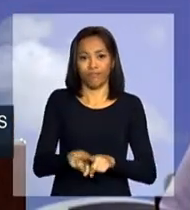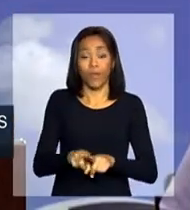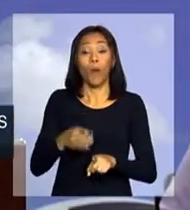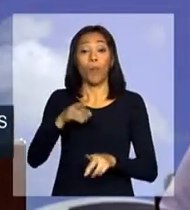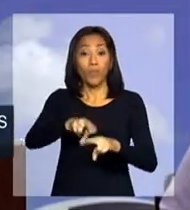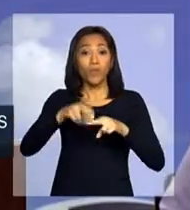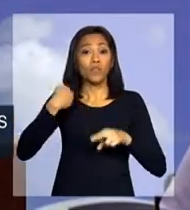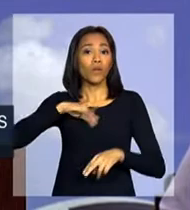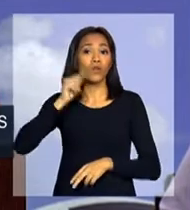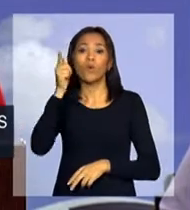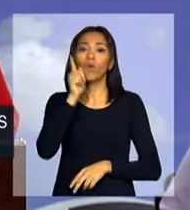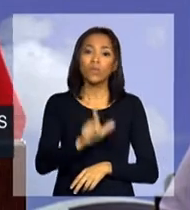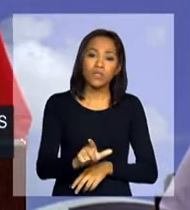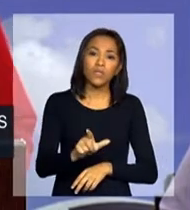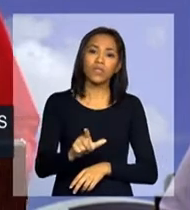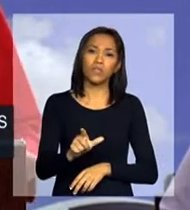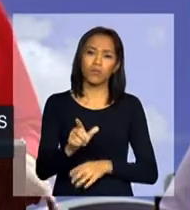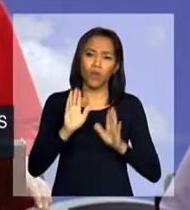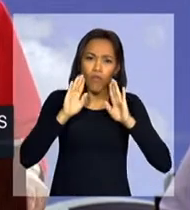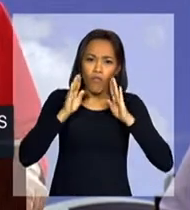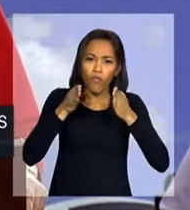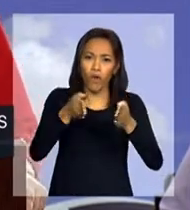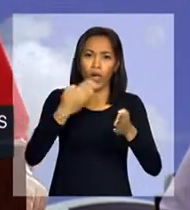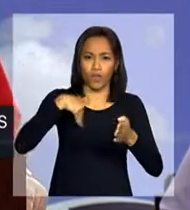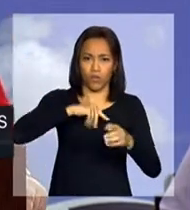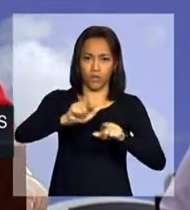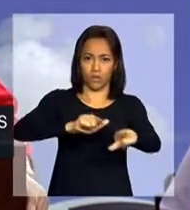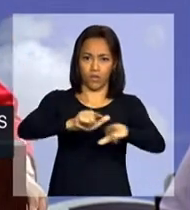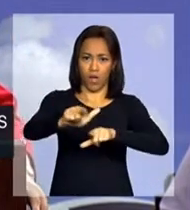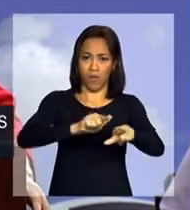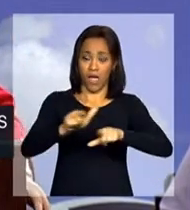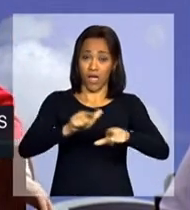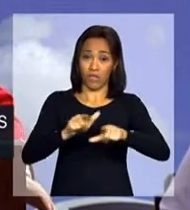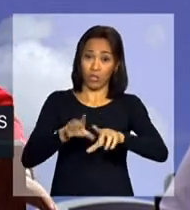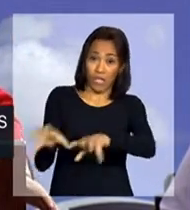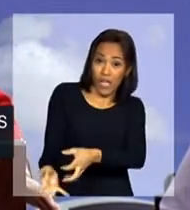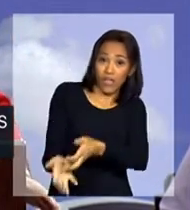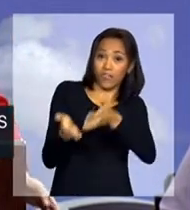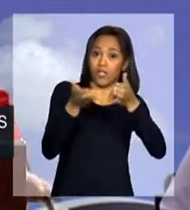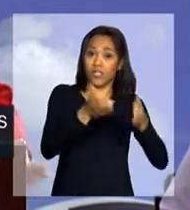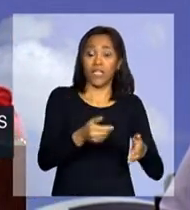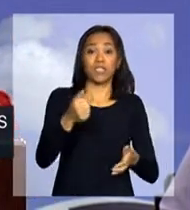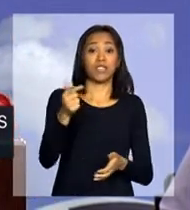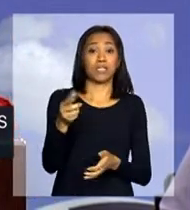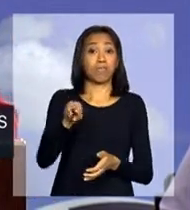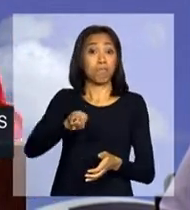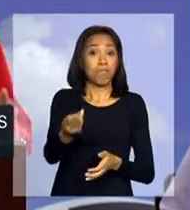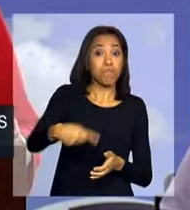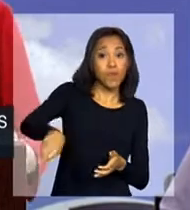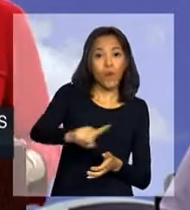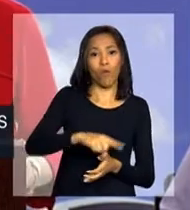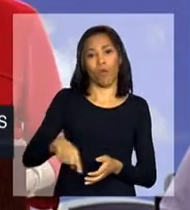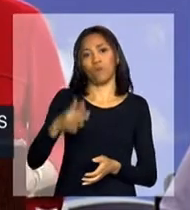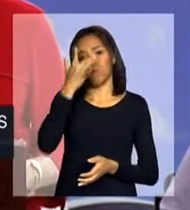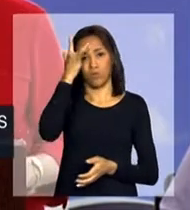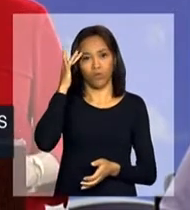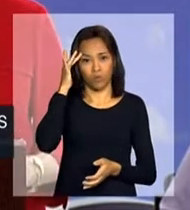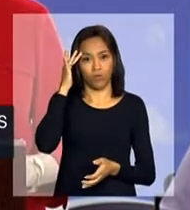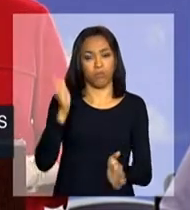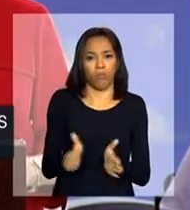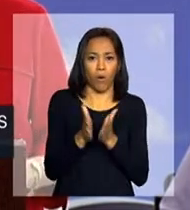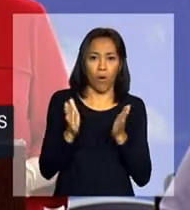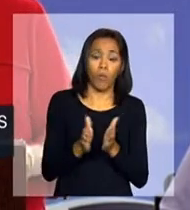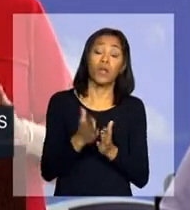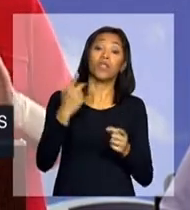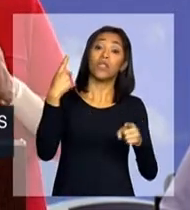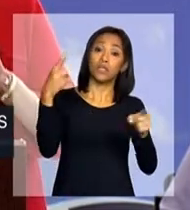ao focar nossas ações, retirar esses milhões de brasileiros. Nós estamos dando ênfase ao